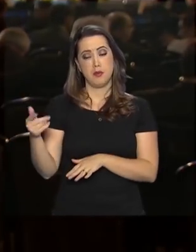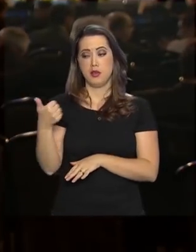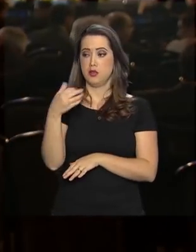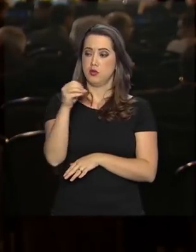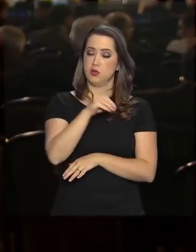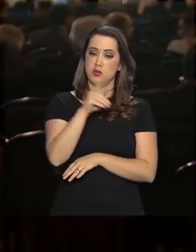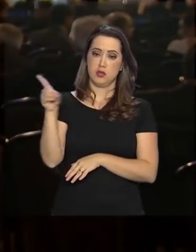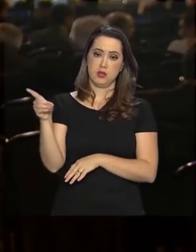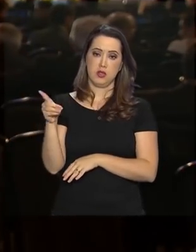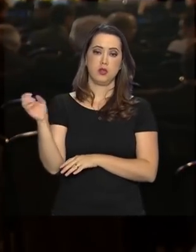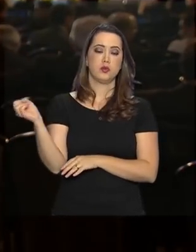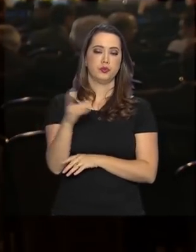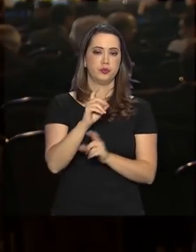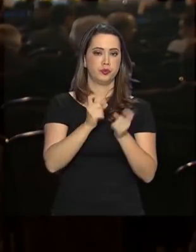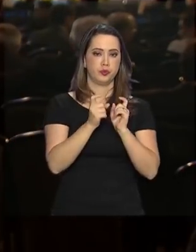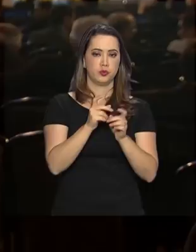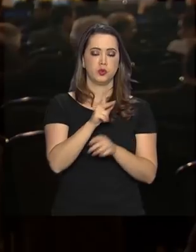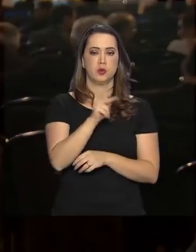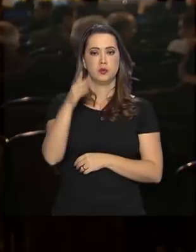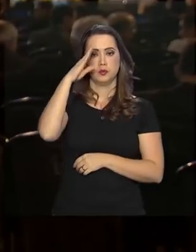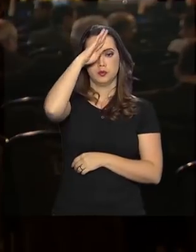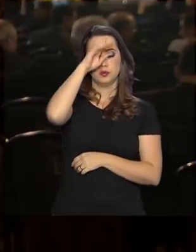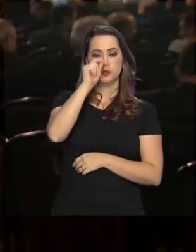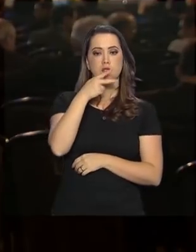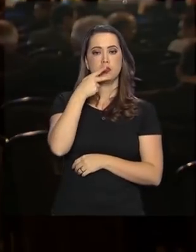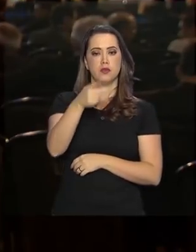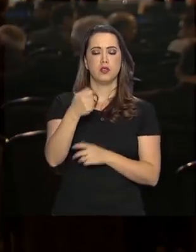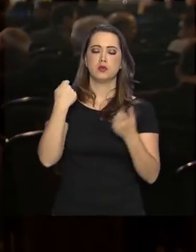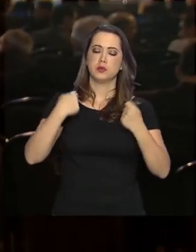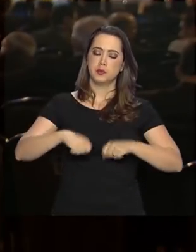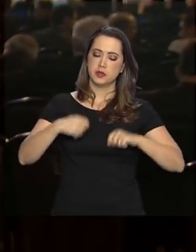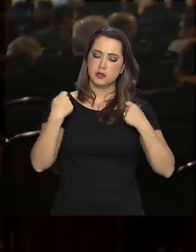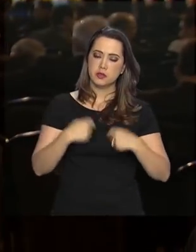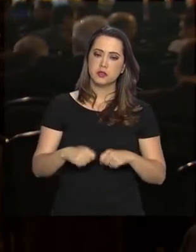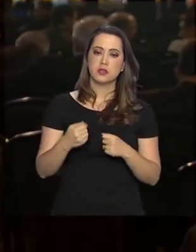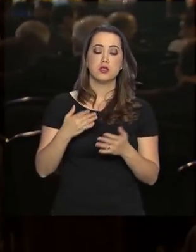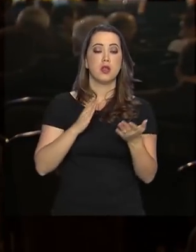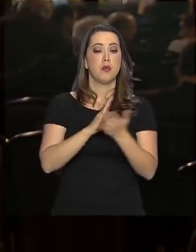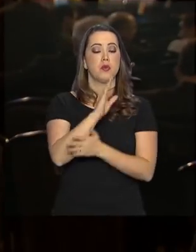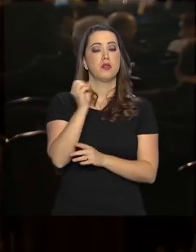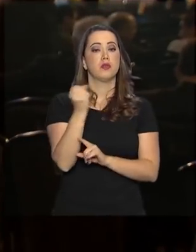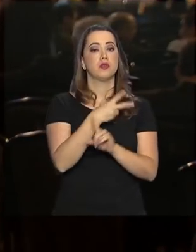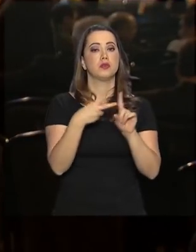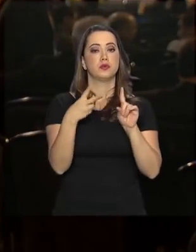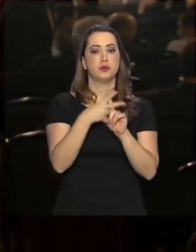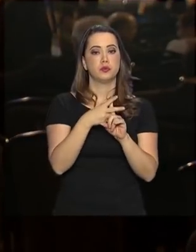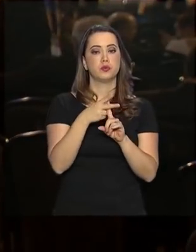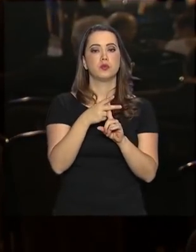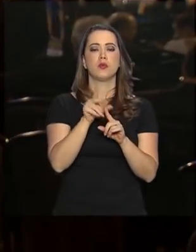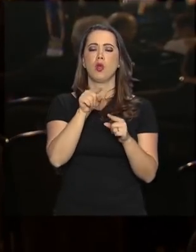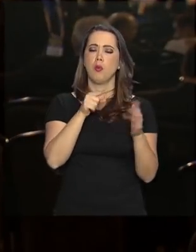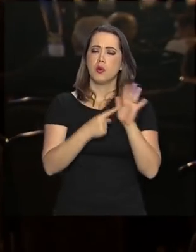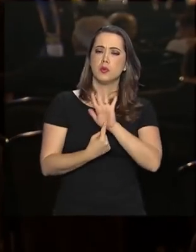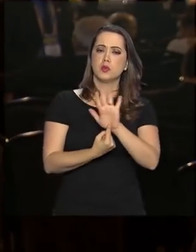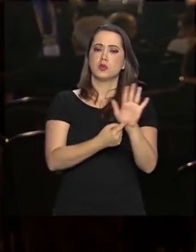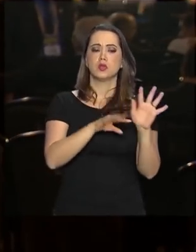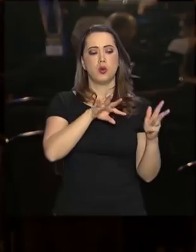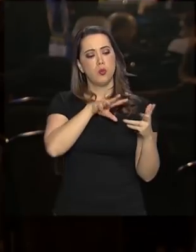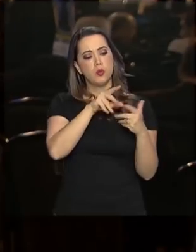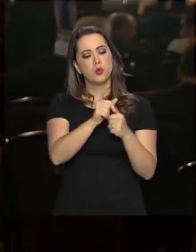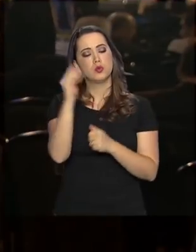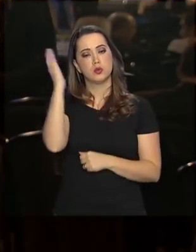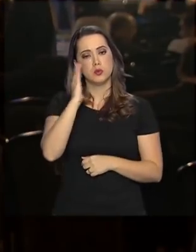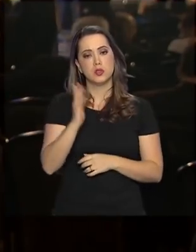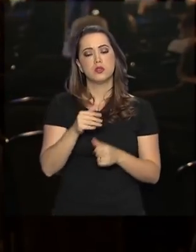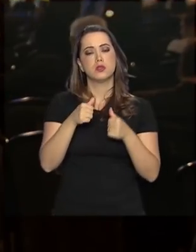Presente na abertura do evento, o presidente Jair Bolsonaro falou sobre a necessidade de se aprovar a nova previdência como um indicativo para o mundo de